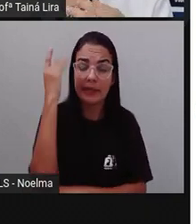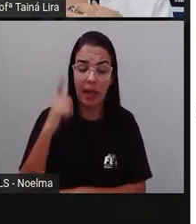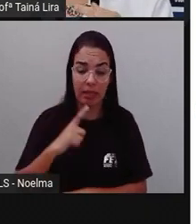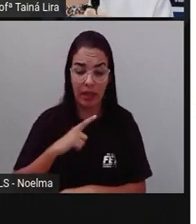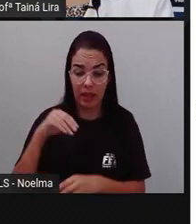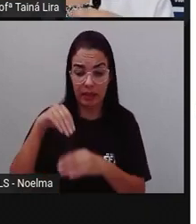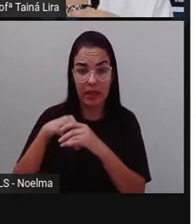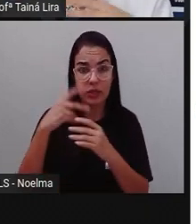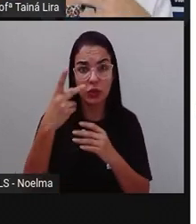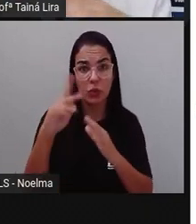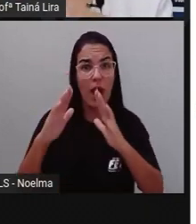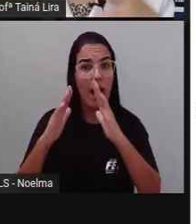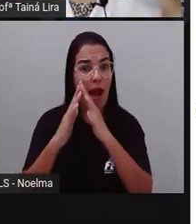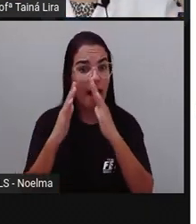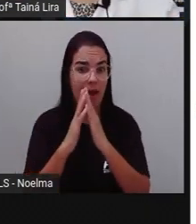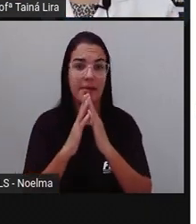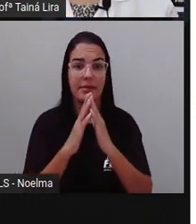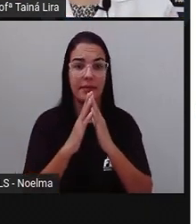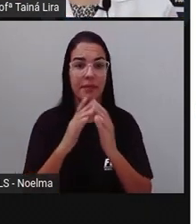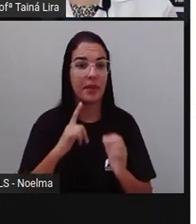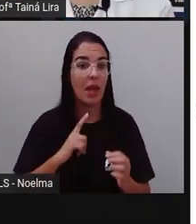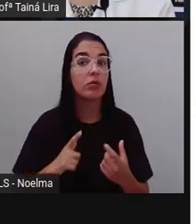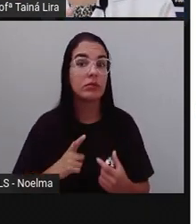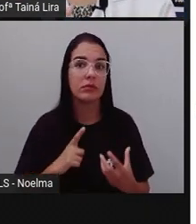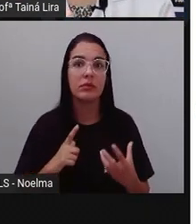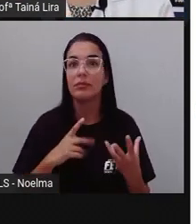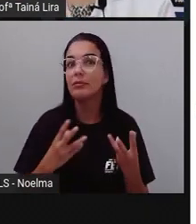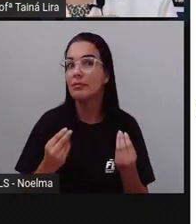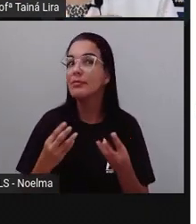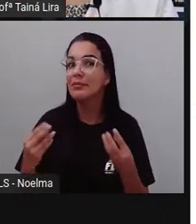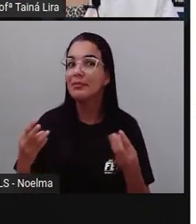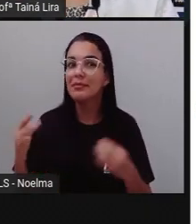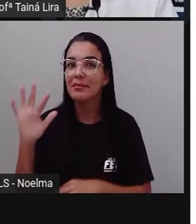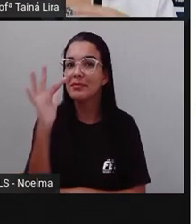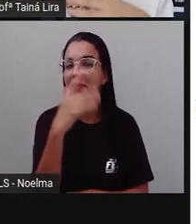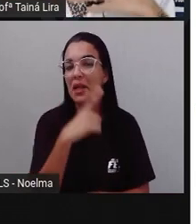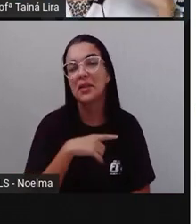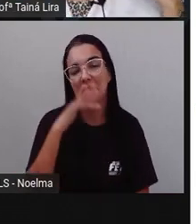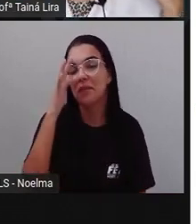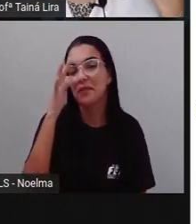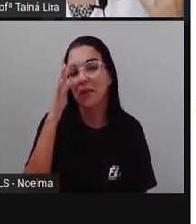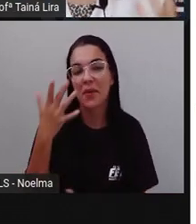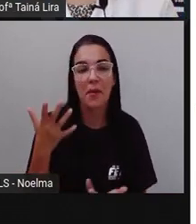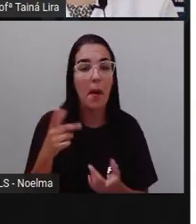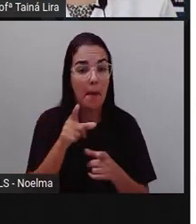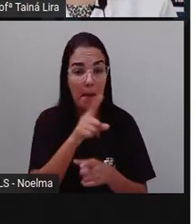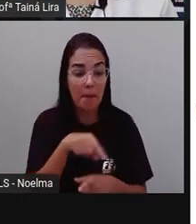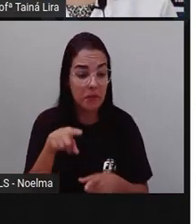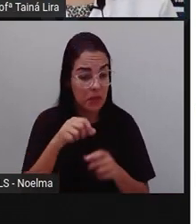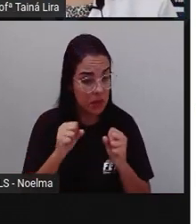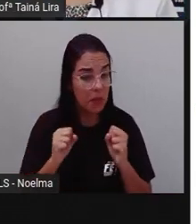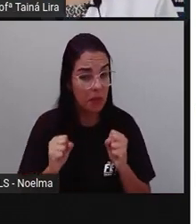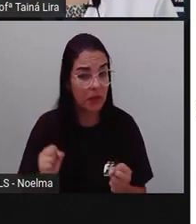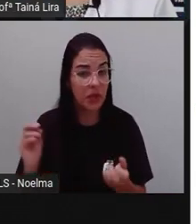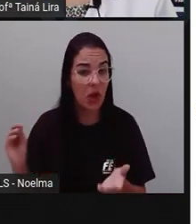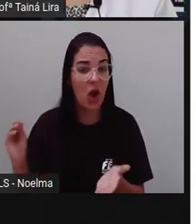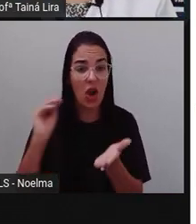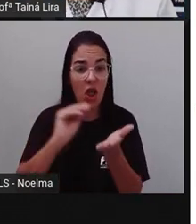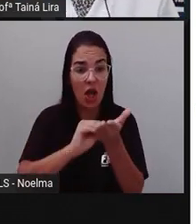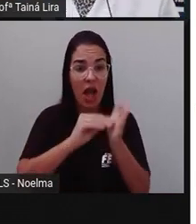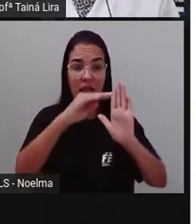ter aí, Eu mesma tenho várias plantas lá na minha casa, Tenho flores, Então vocês podem estar colocando aí na tabela,